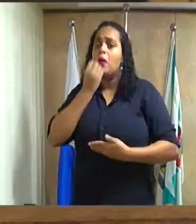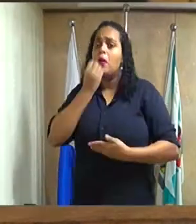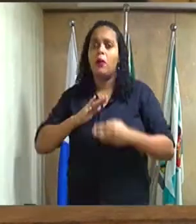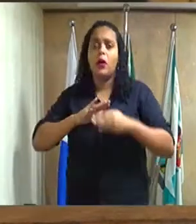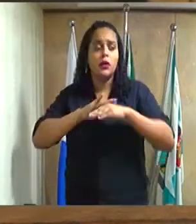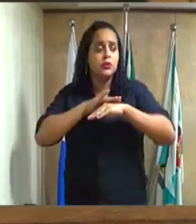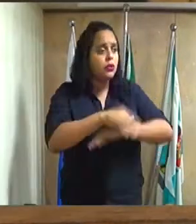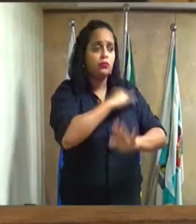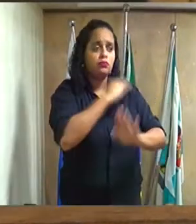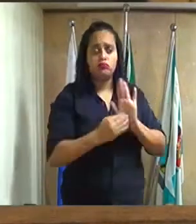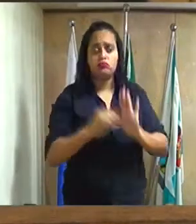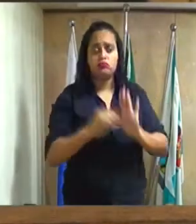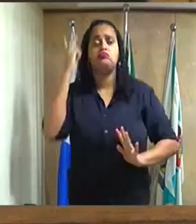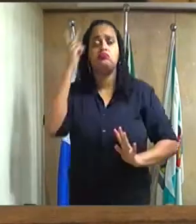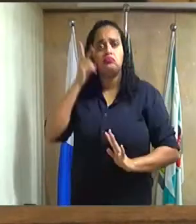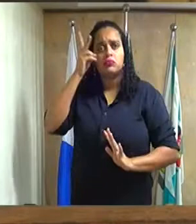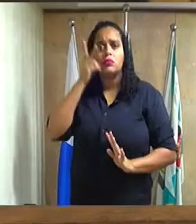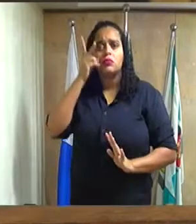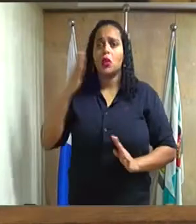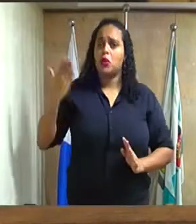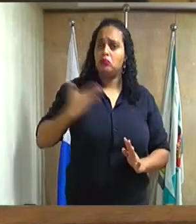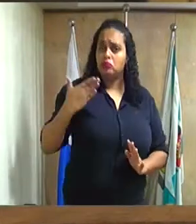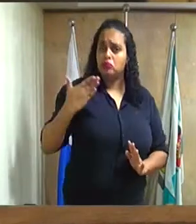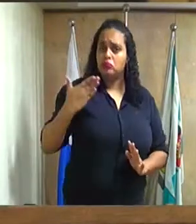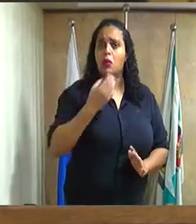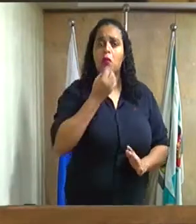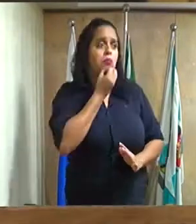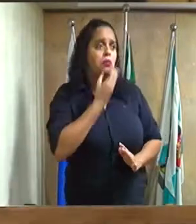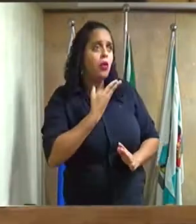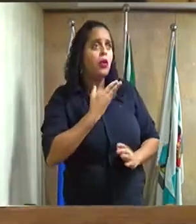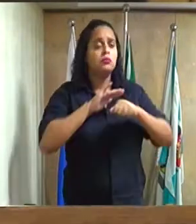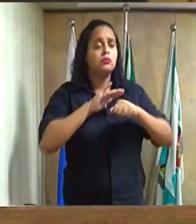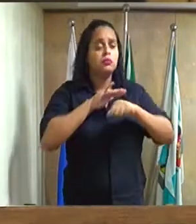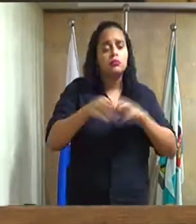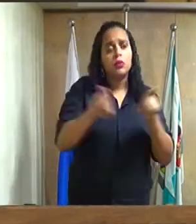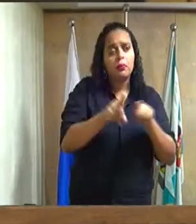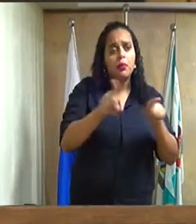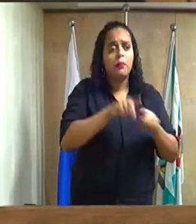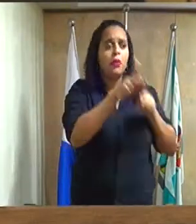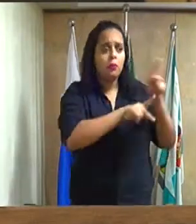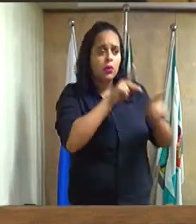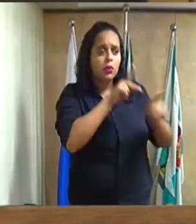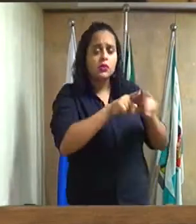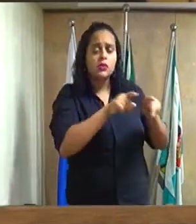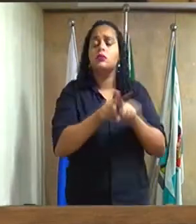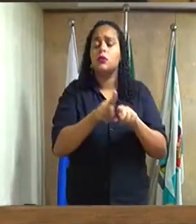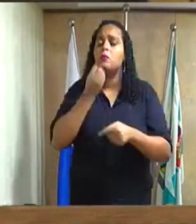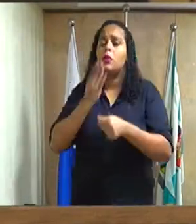meus pares, os meus amigos, boa noite ao público aqui presente, aos servidores desta casa.